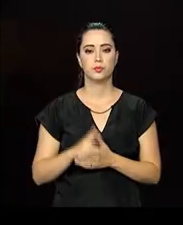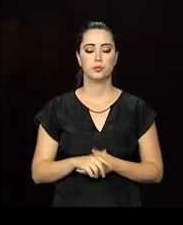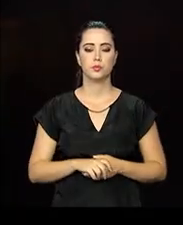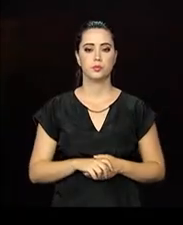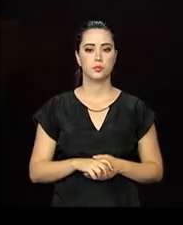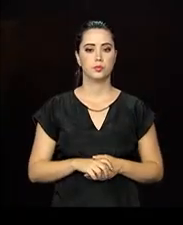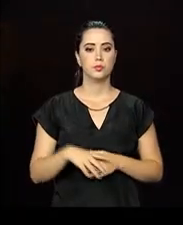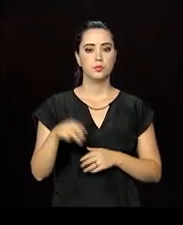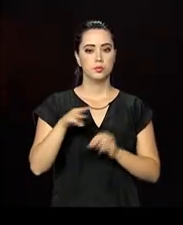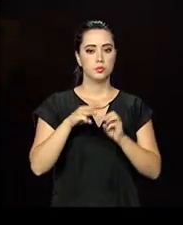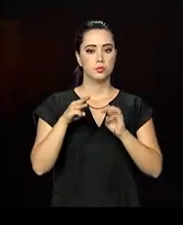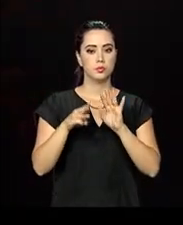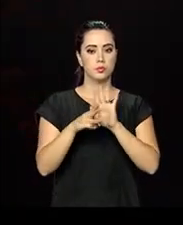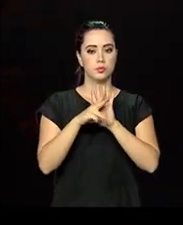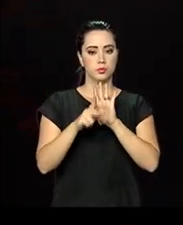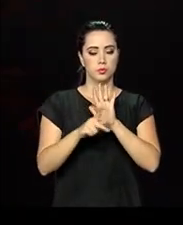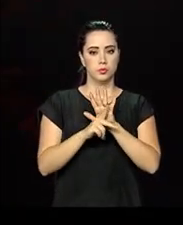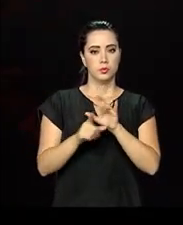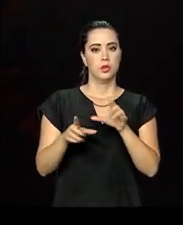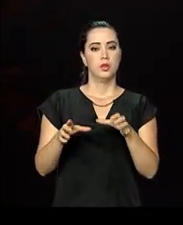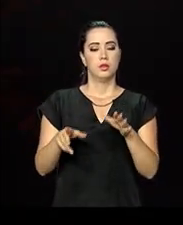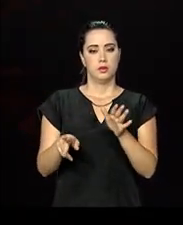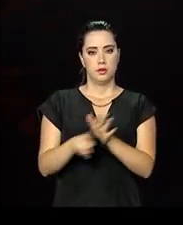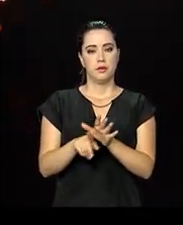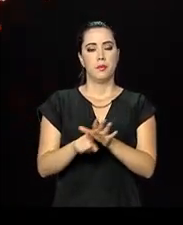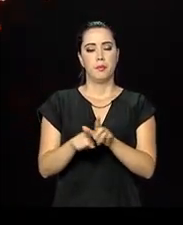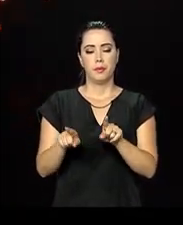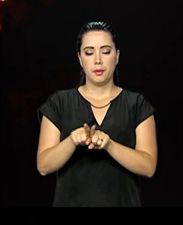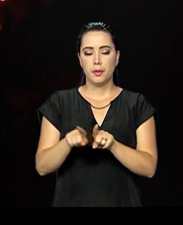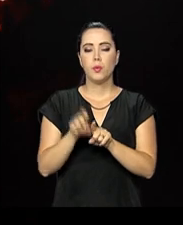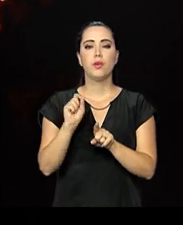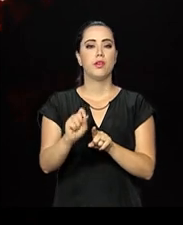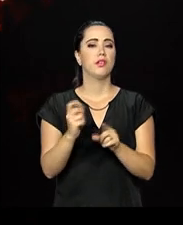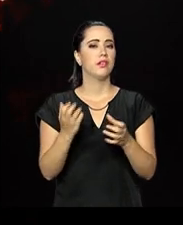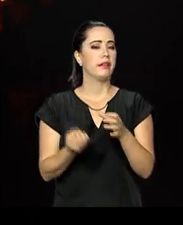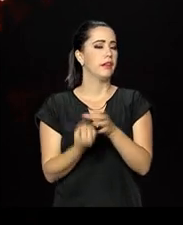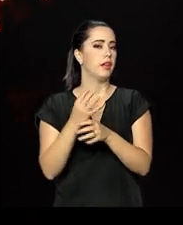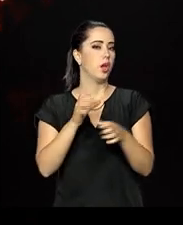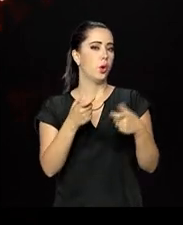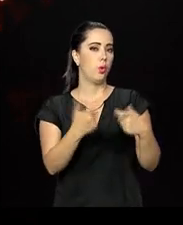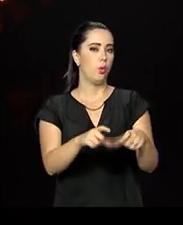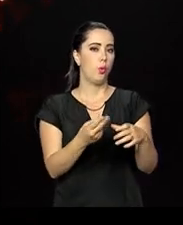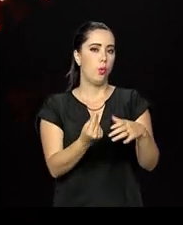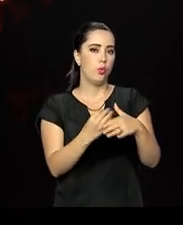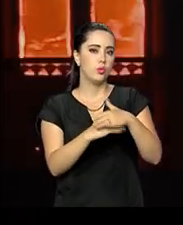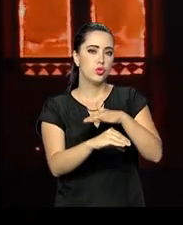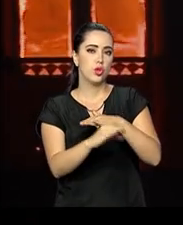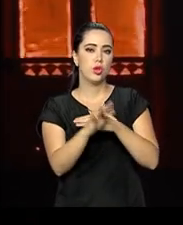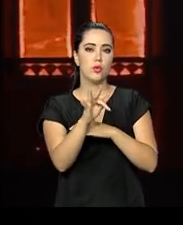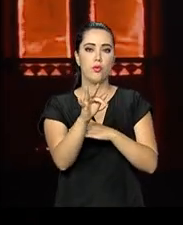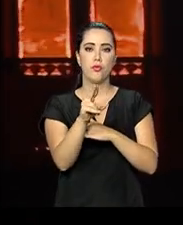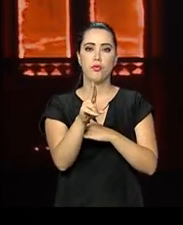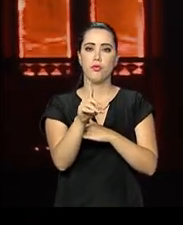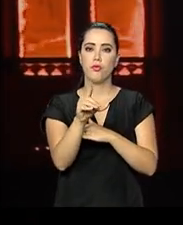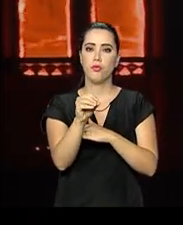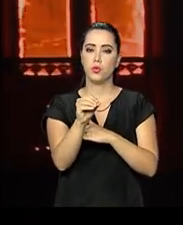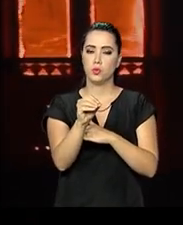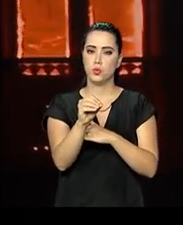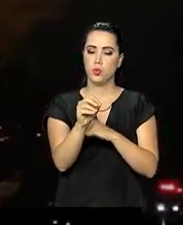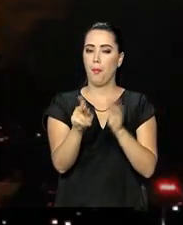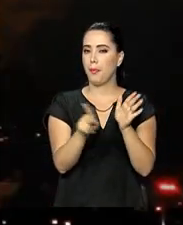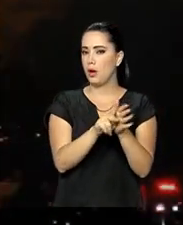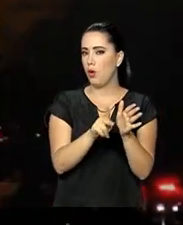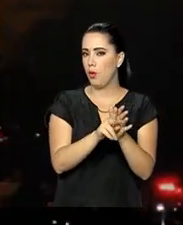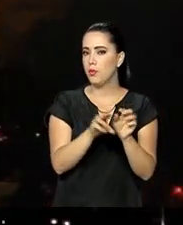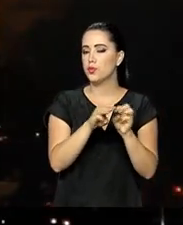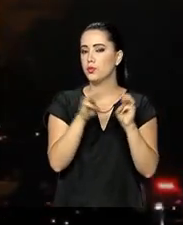Uma medida provisória vai criar fundos patrimoniais para financiar a reconstrução do Museu Nacional. Fazem parte da parceria,